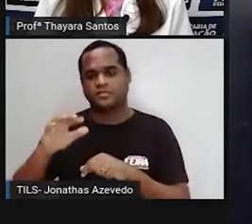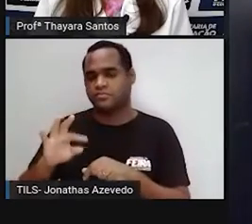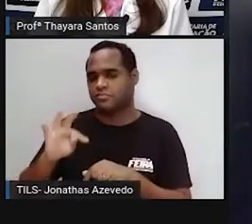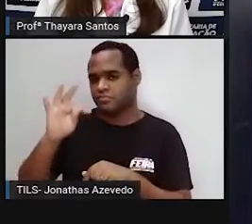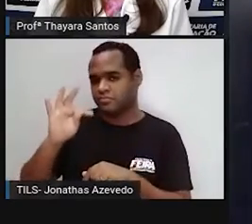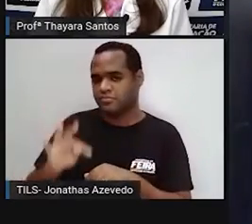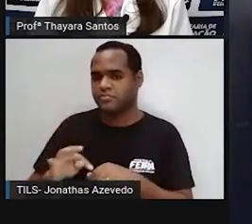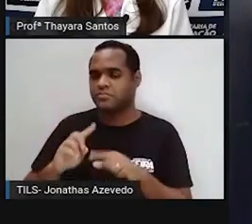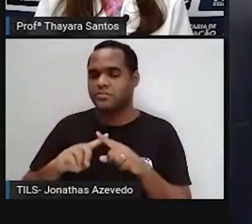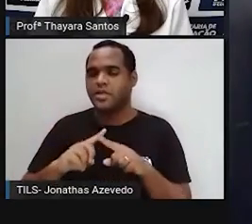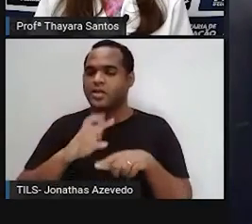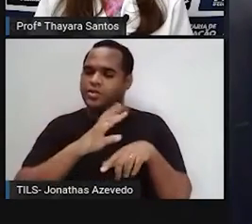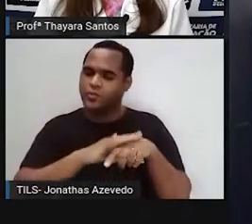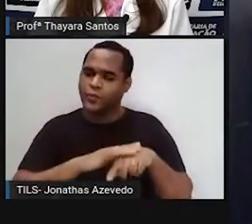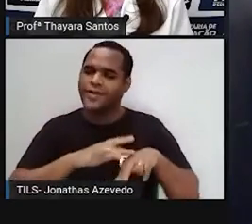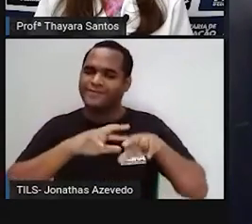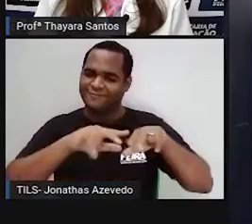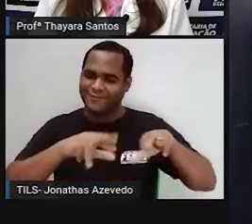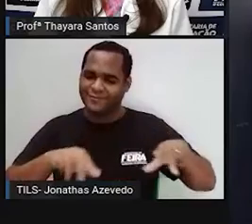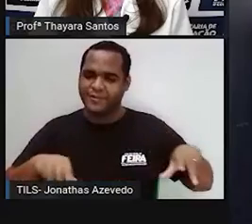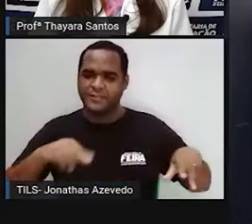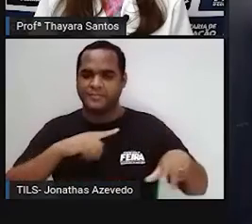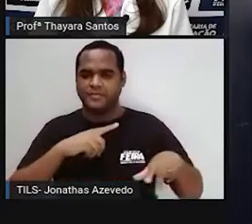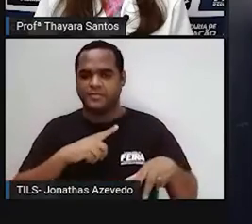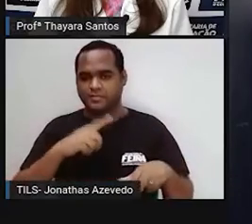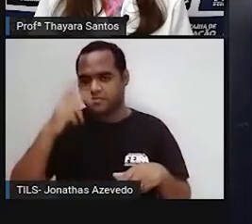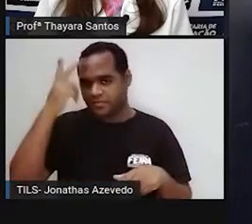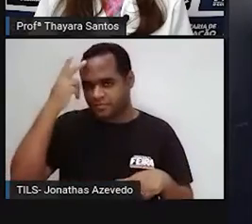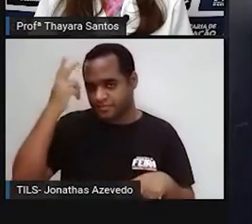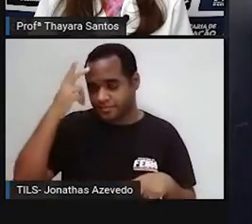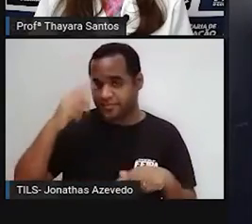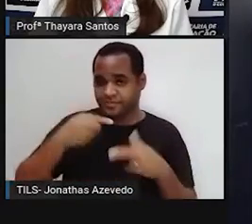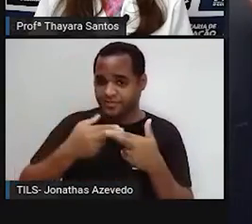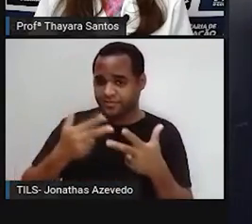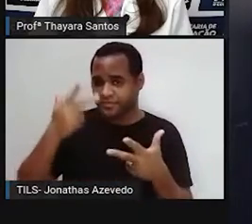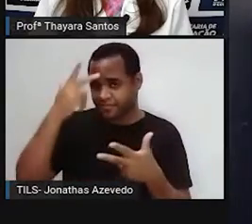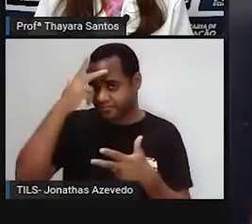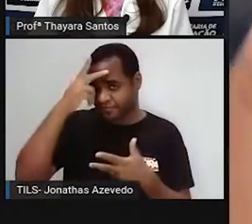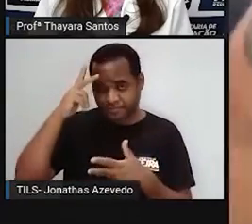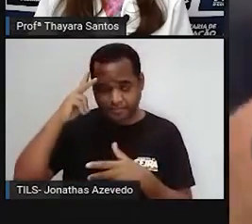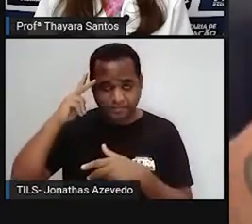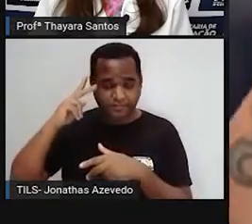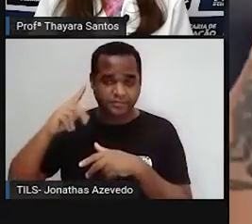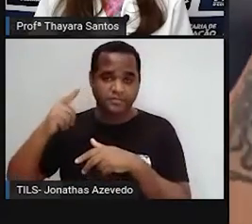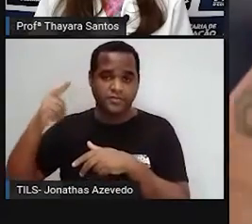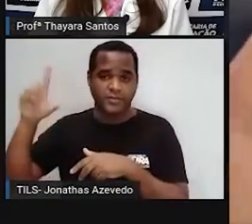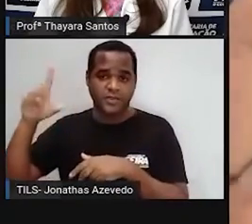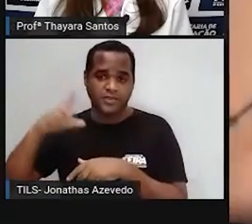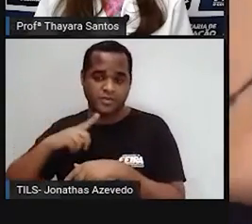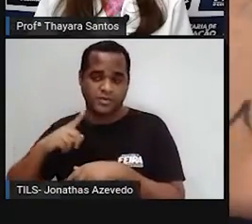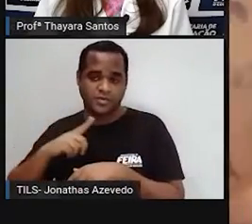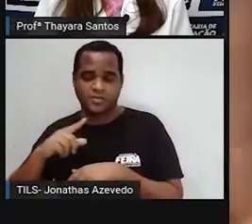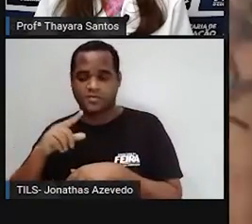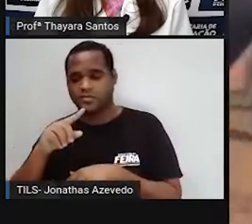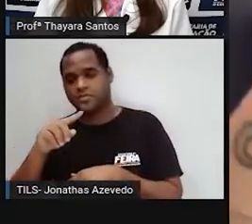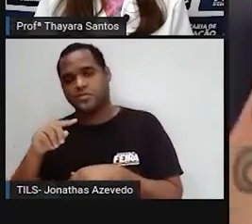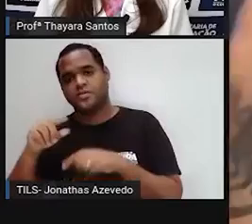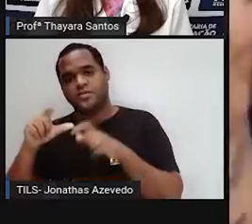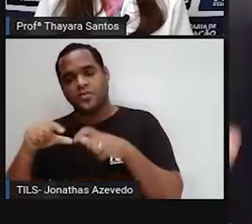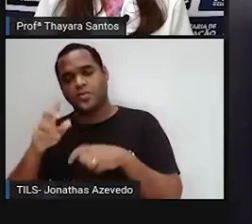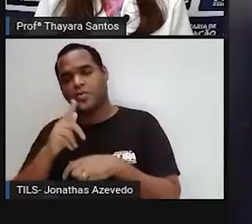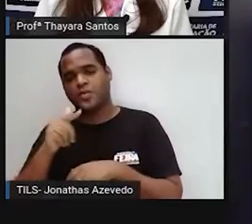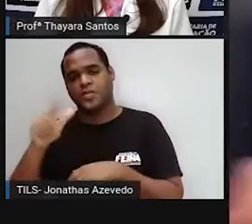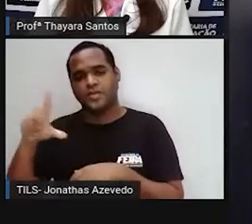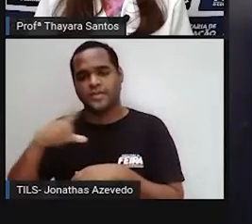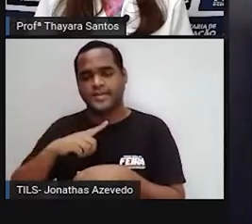Doenças tropicais que a gente já conhece, mas que o pessoal que mora fora dessa zona tropical, né? O pessoal que mora